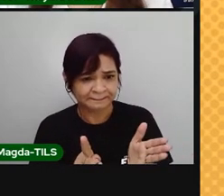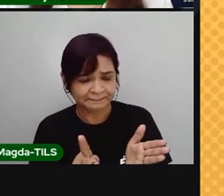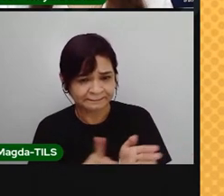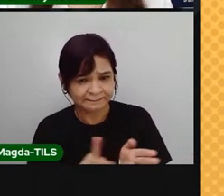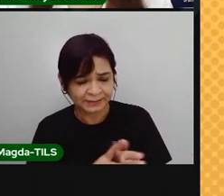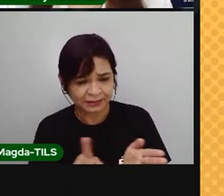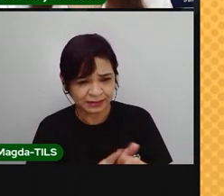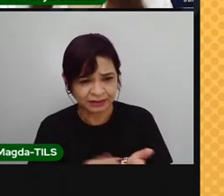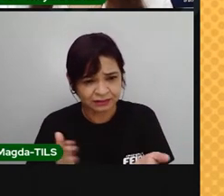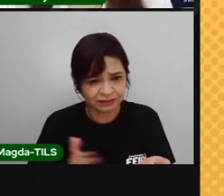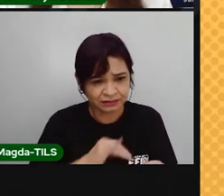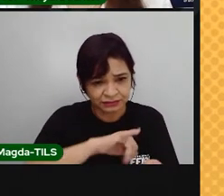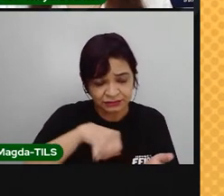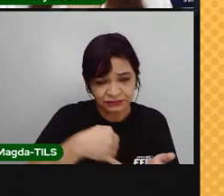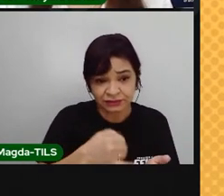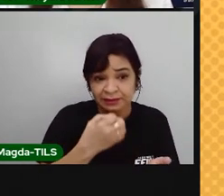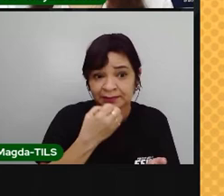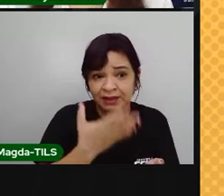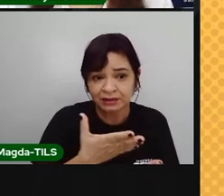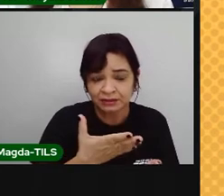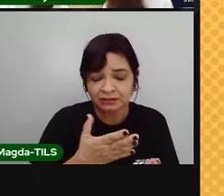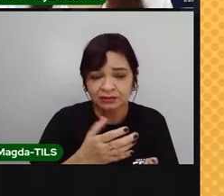que diretamente da madeira das árvores.